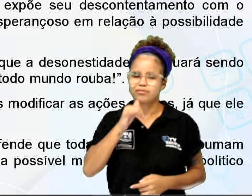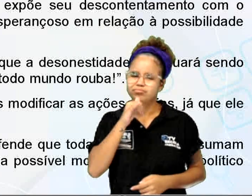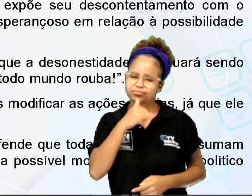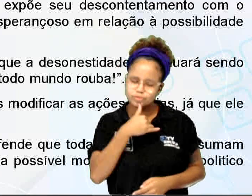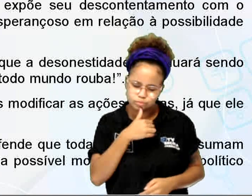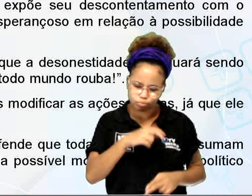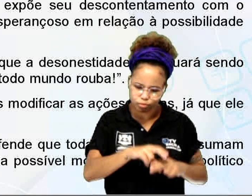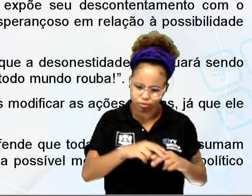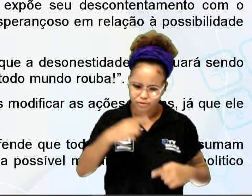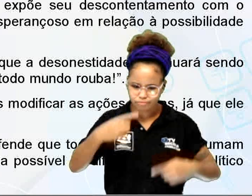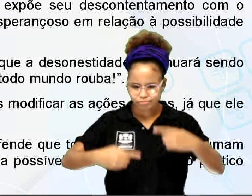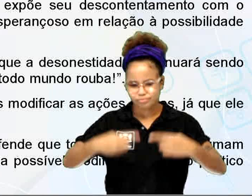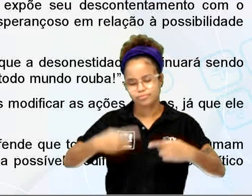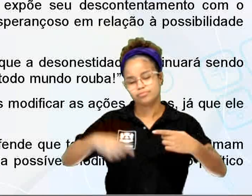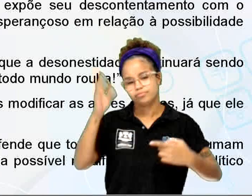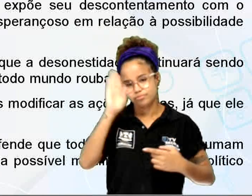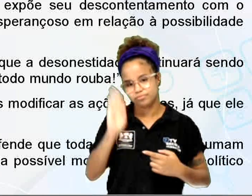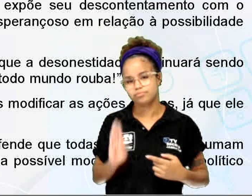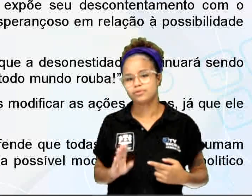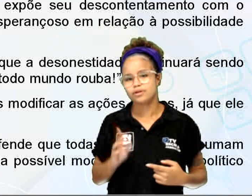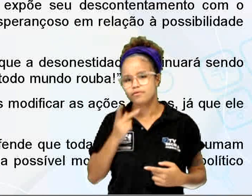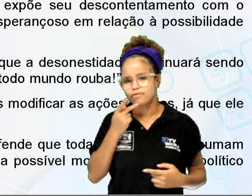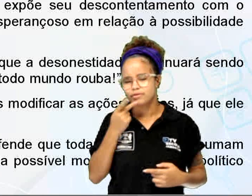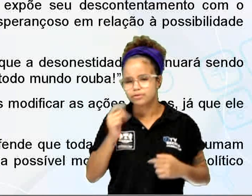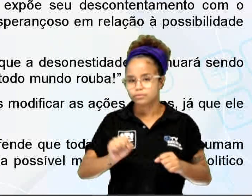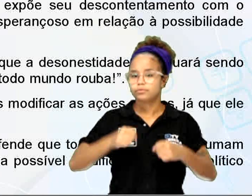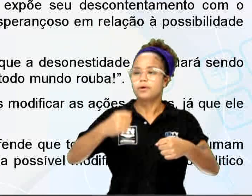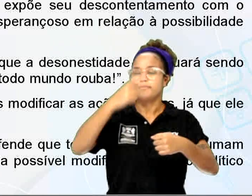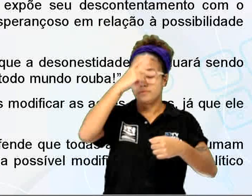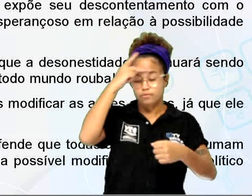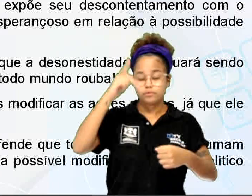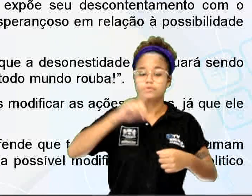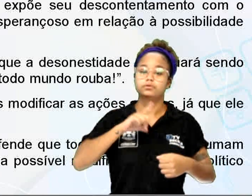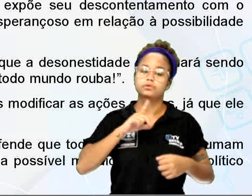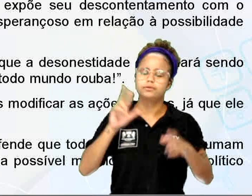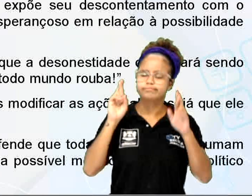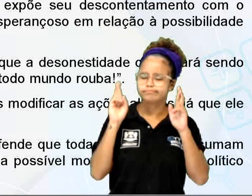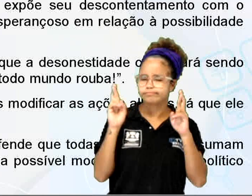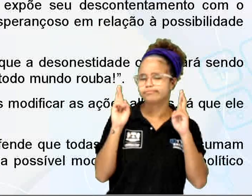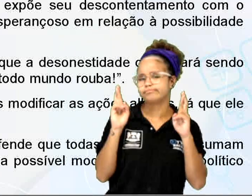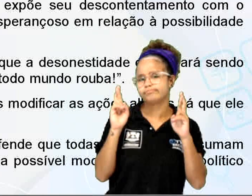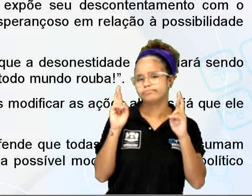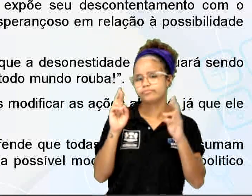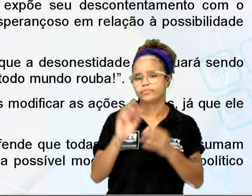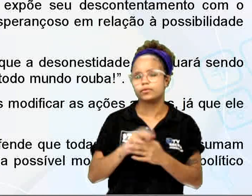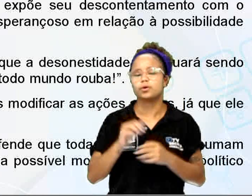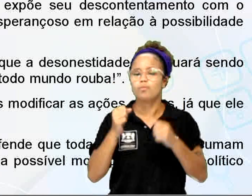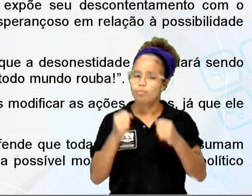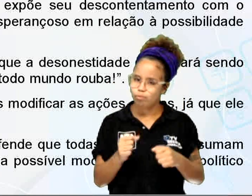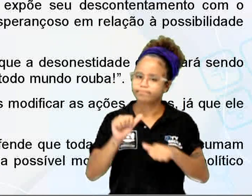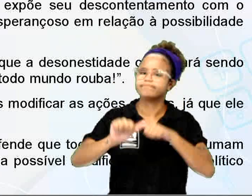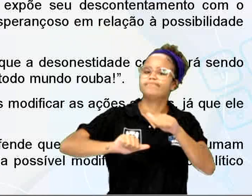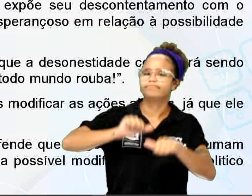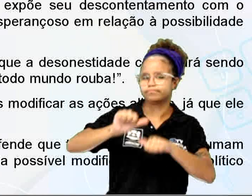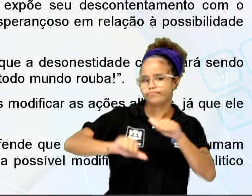político nacional e se posiciona como alguém esperançoso em relação à possibilidade de mudança. Esse item é bem forte, né?